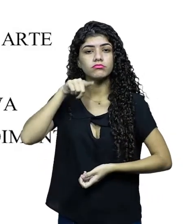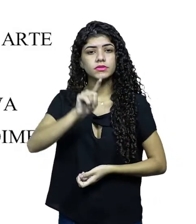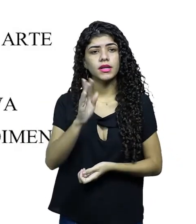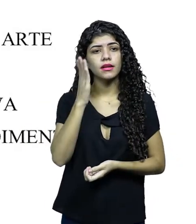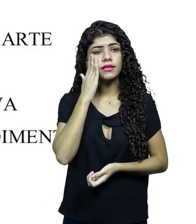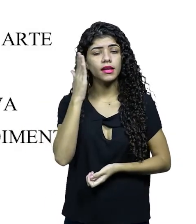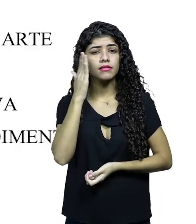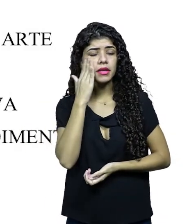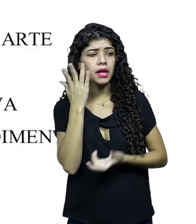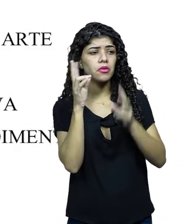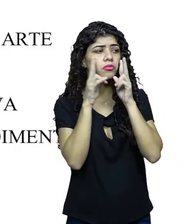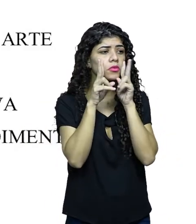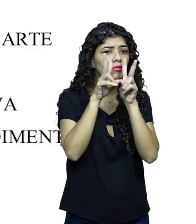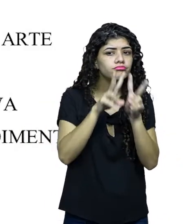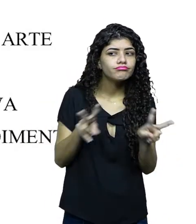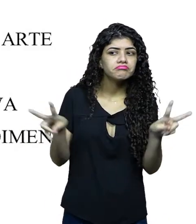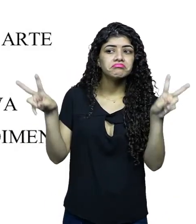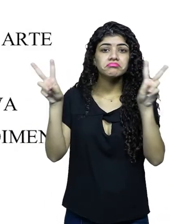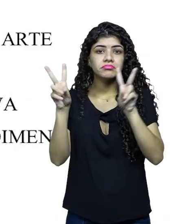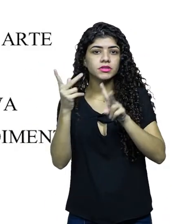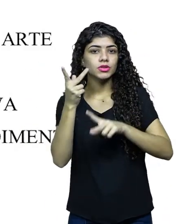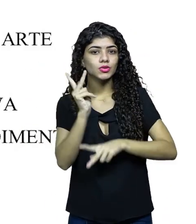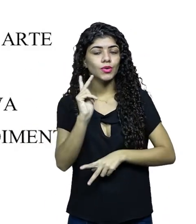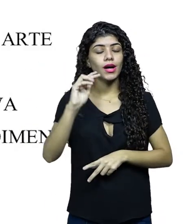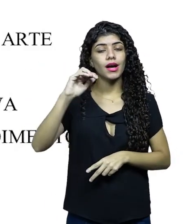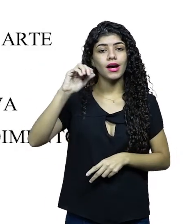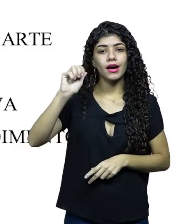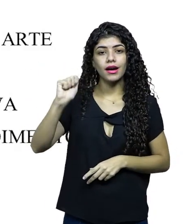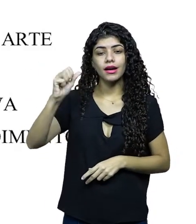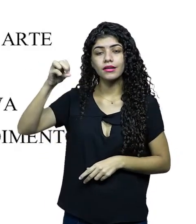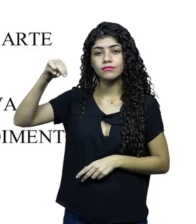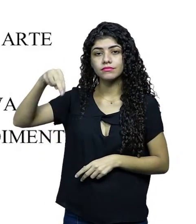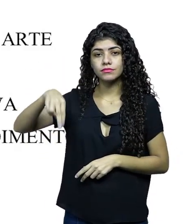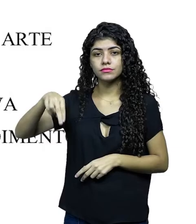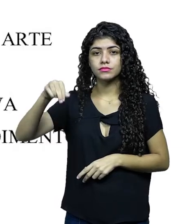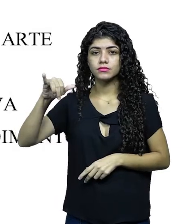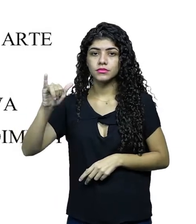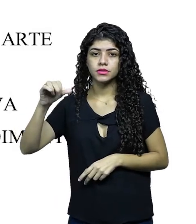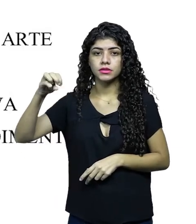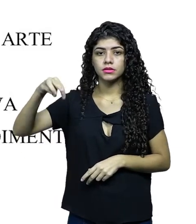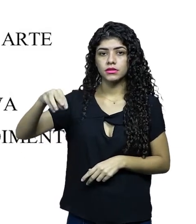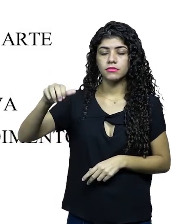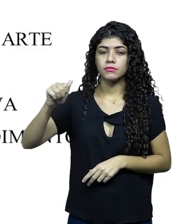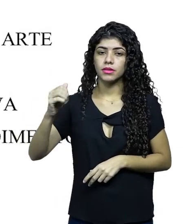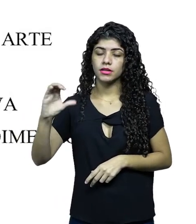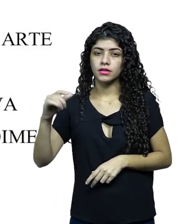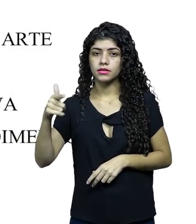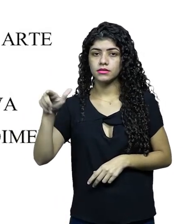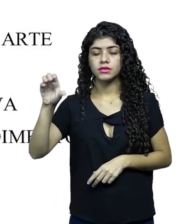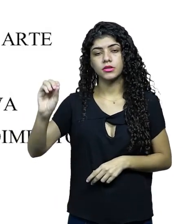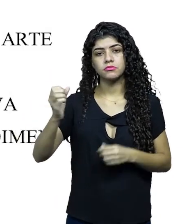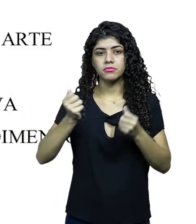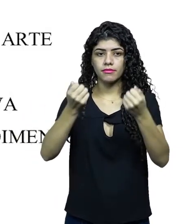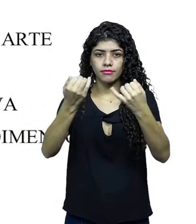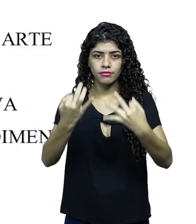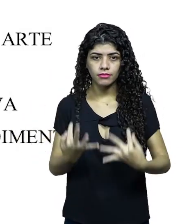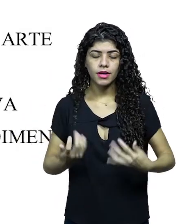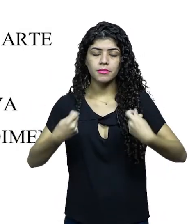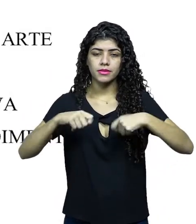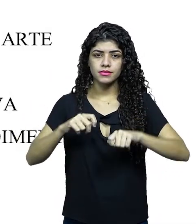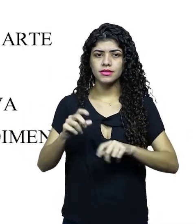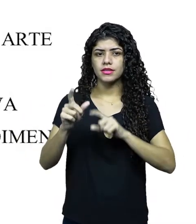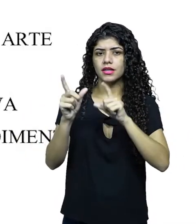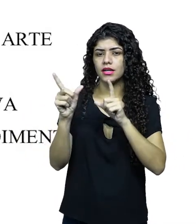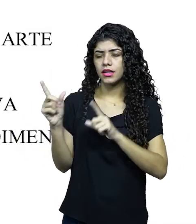Como você concebeu visualmente a sua animação, tá? Então, você vai ter que defender, vai ter que